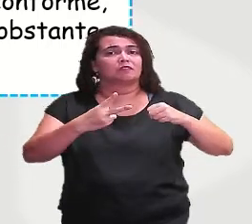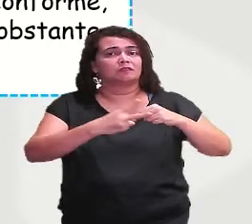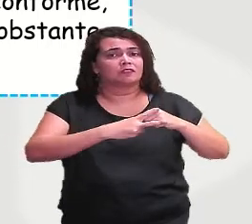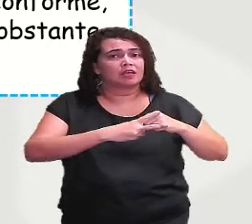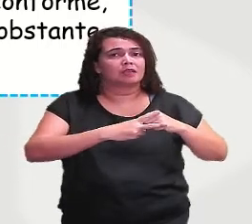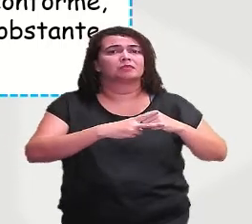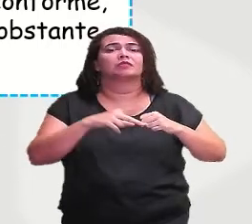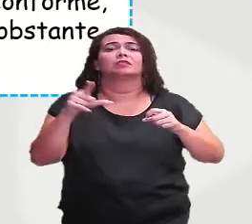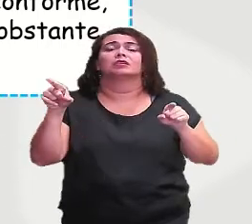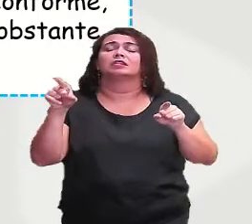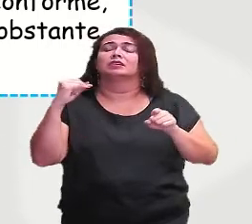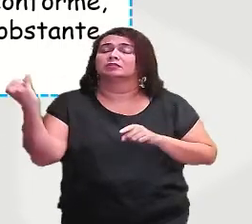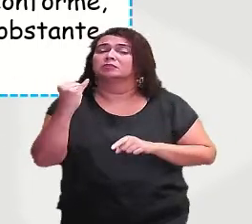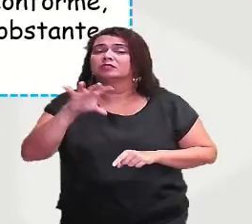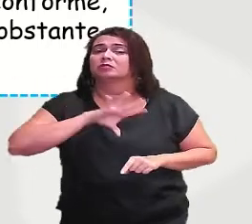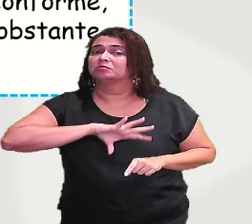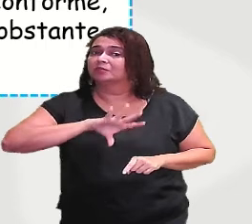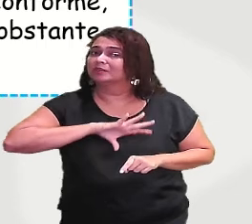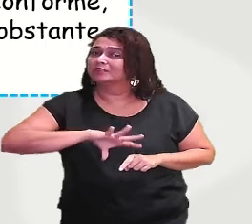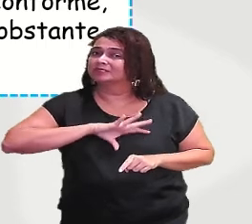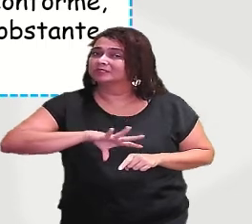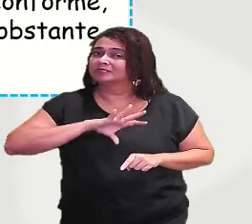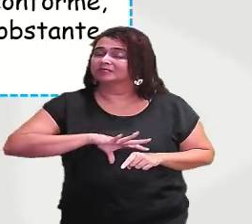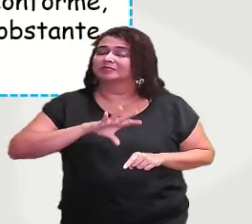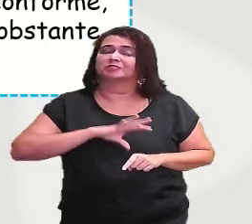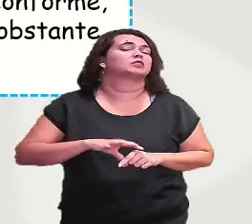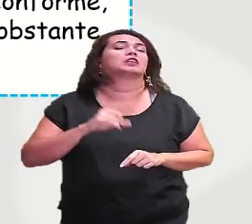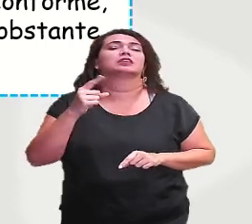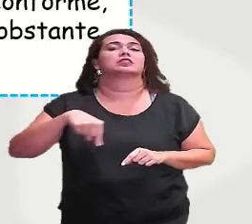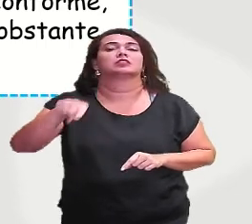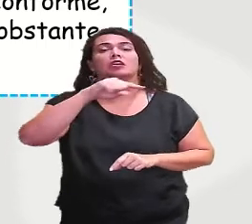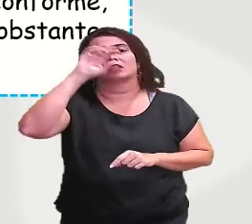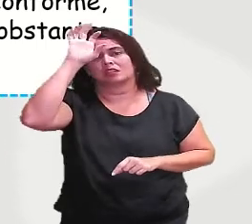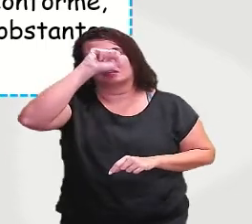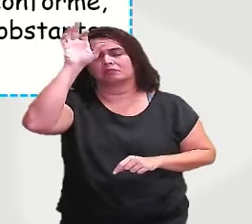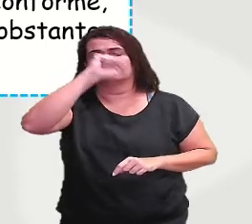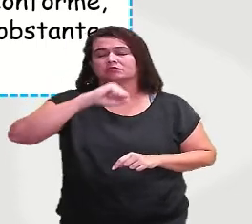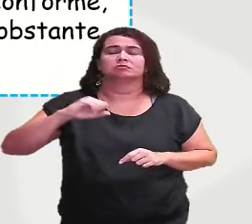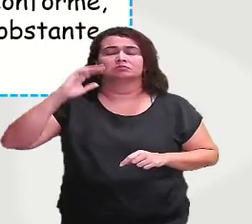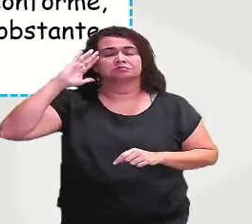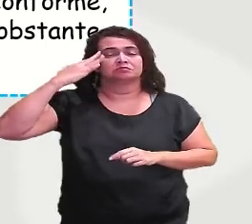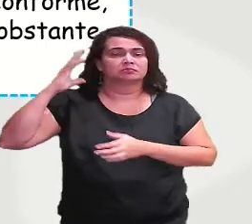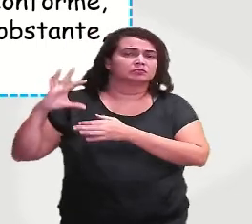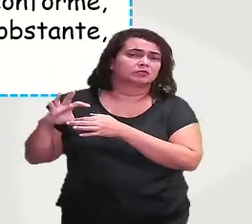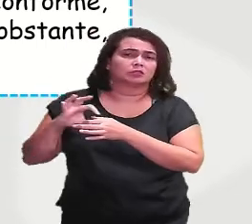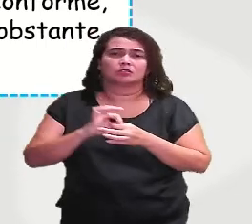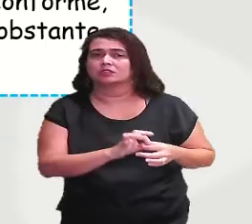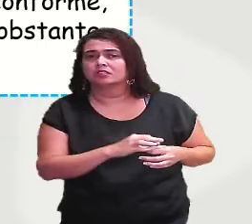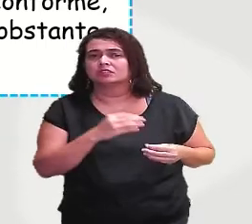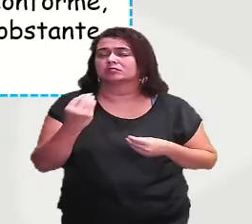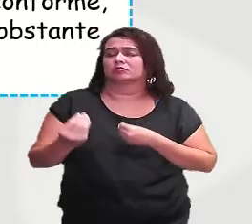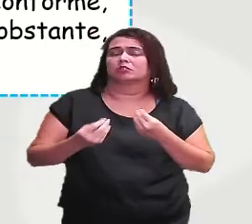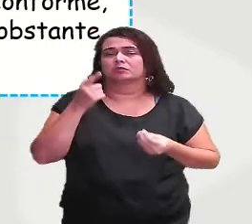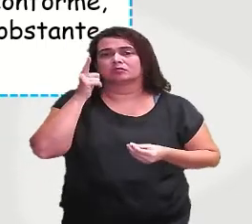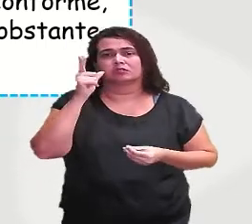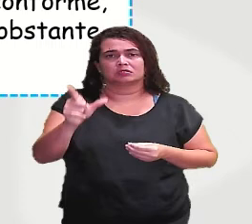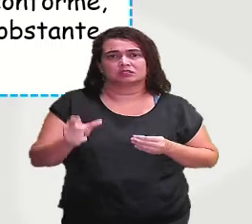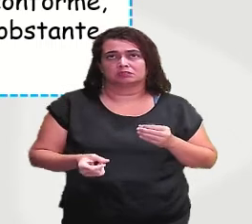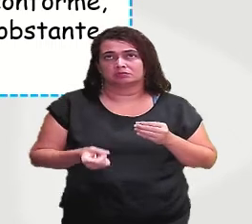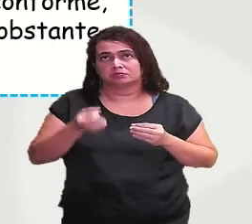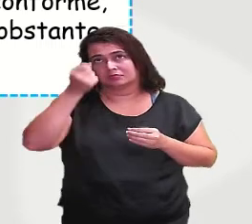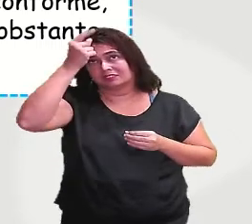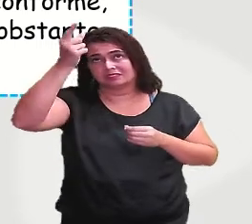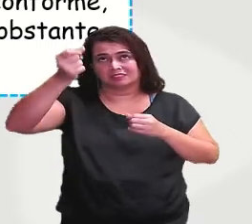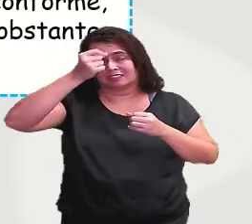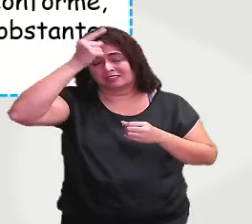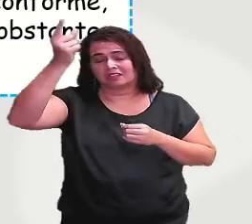Então, o importante é que a gente sempre tenha ali conhecimento do contexto, pra que a gente possa formular, né? Criar os